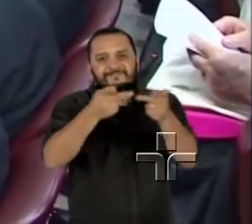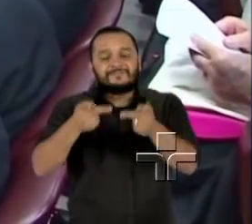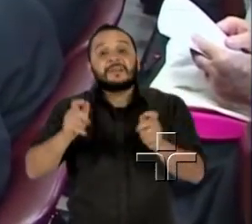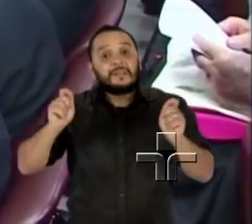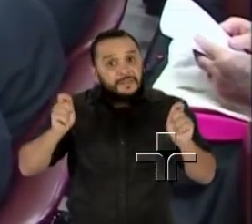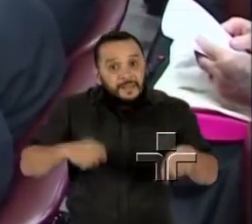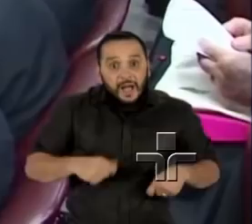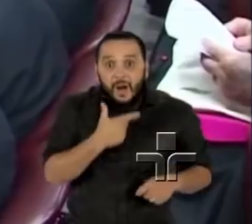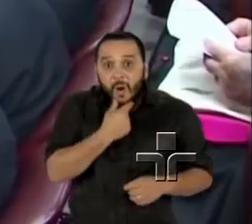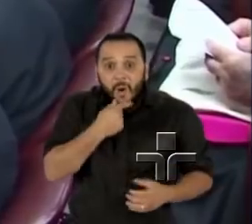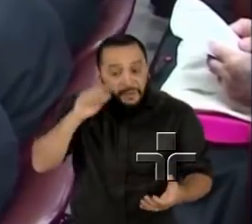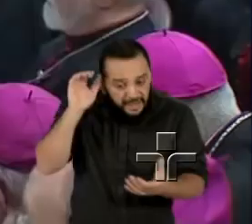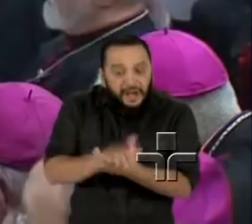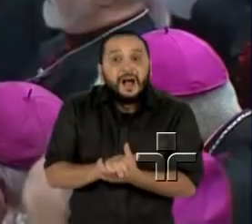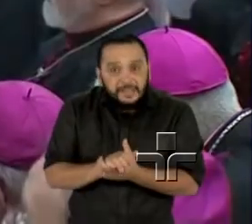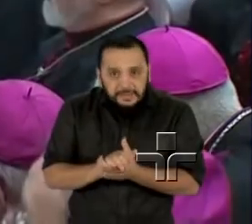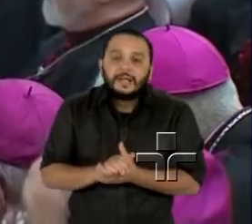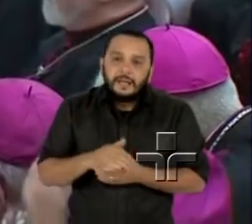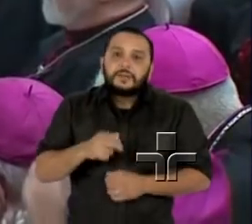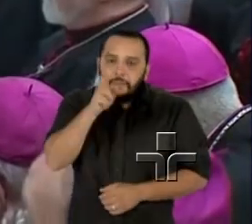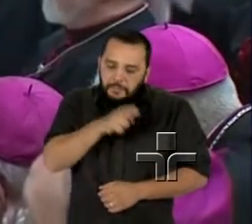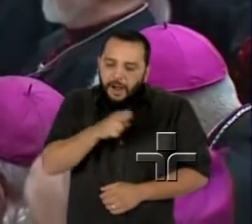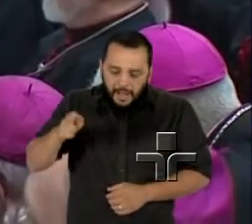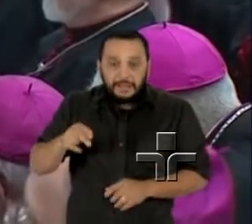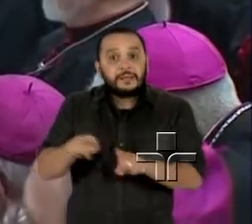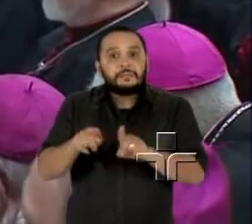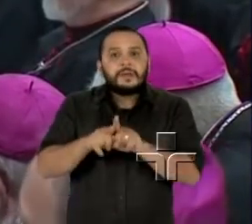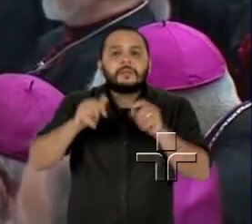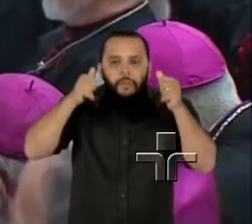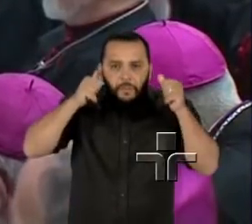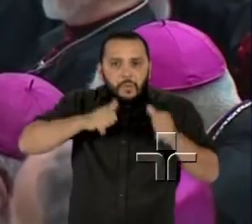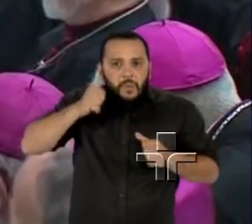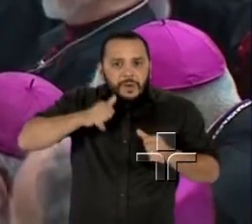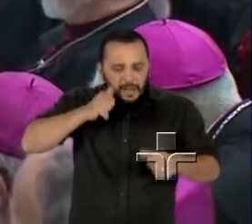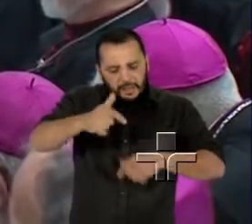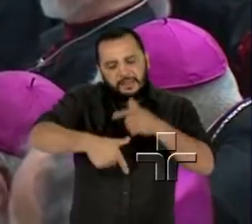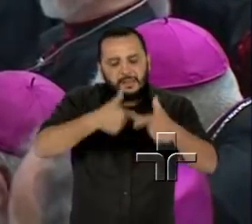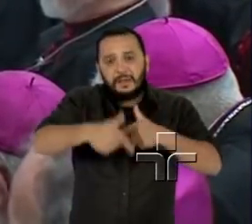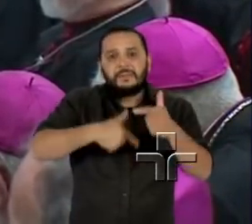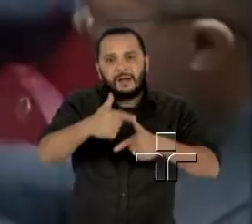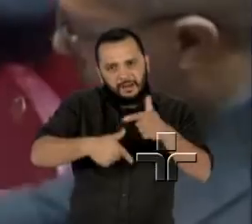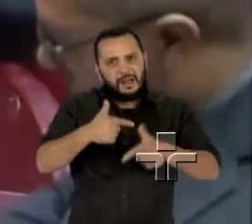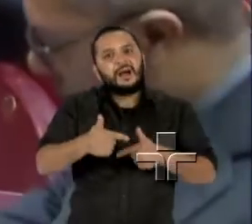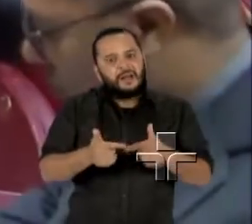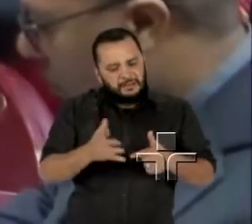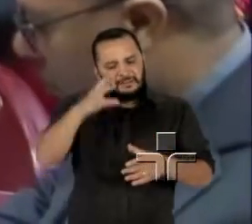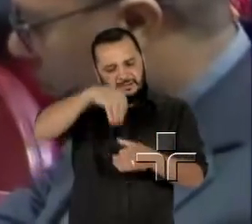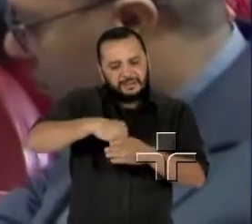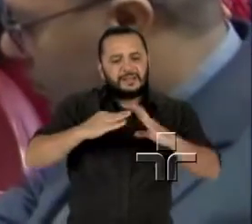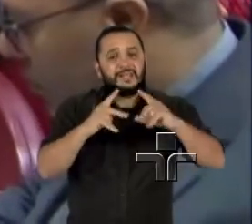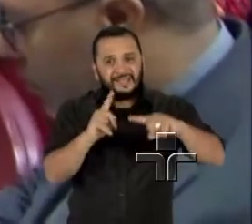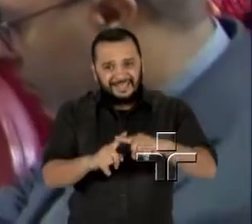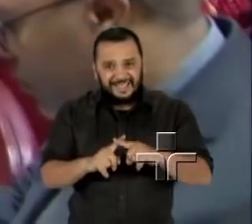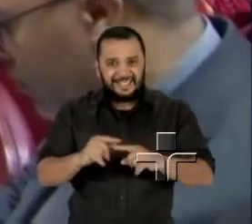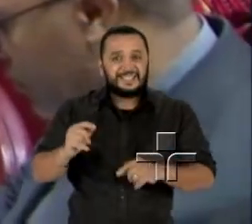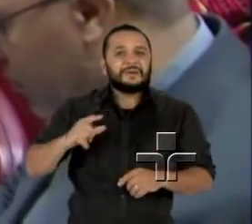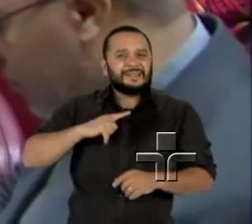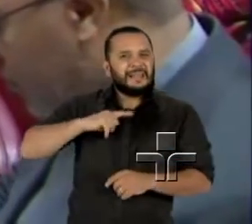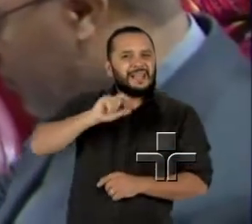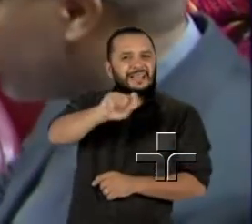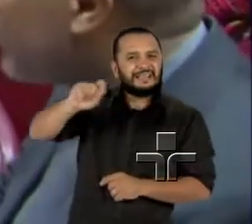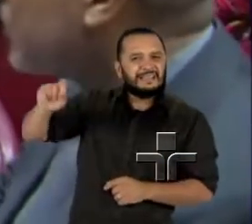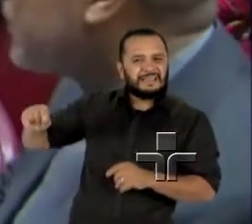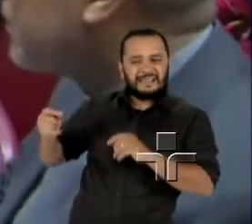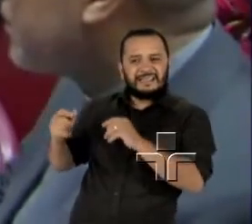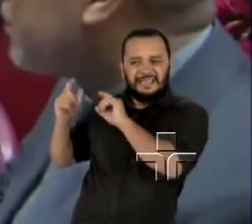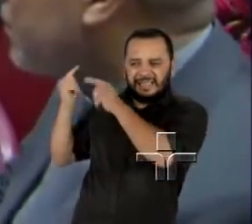homens casados como padres e de mulheres assumirem um papel mais amplo no atendimento aos fiéis, ideias que enfrentam forte resistência em